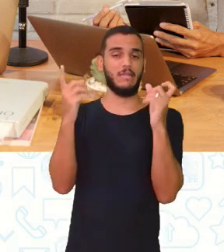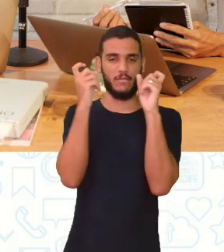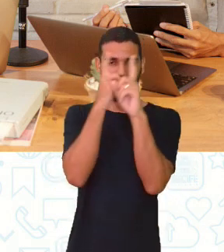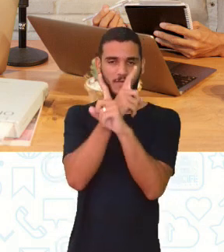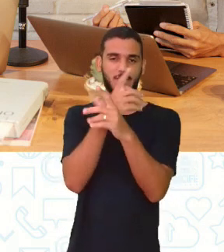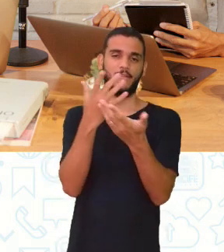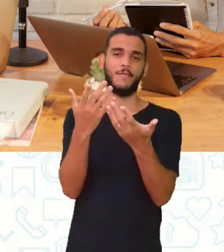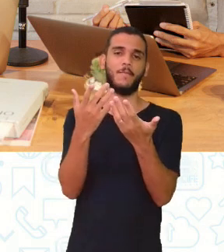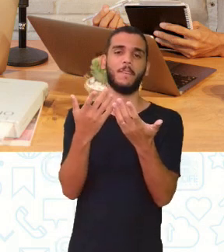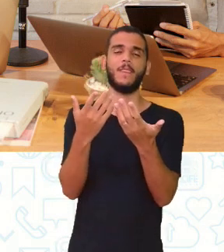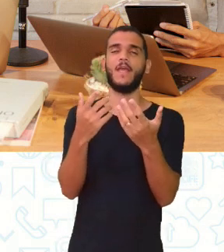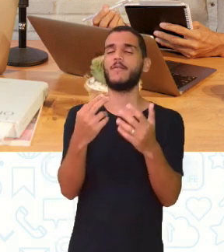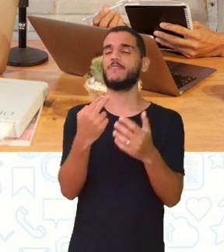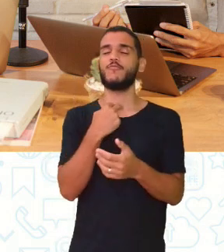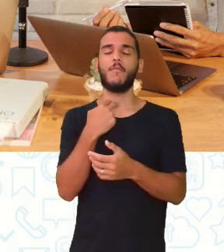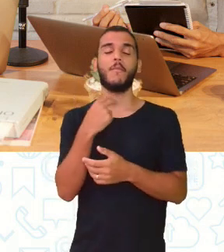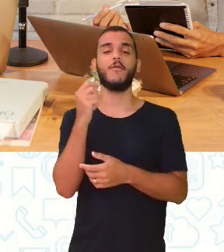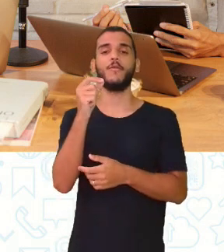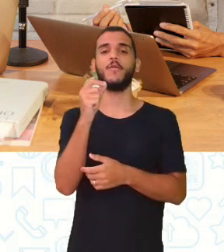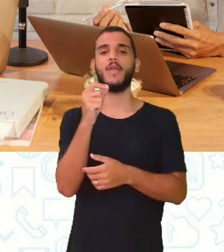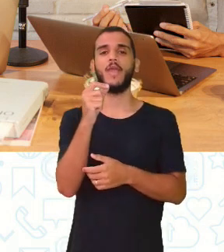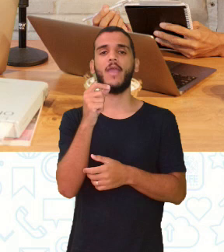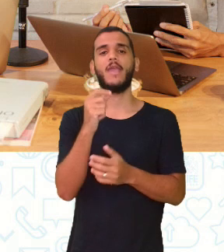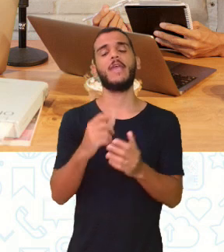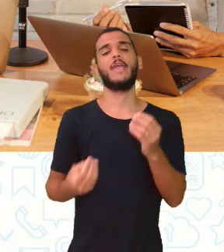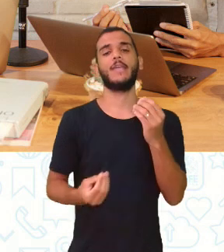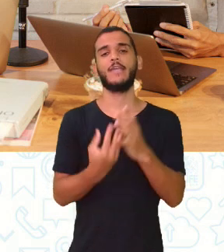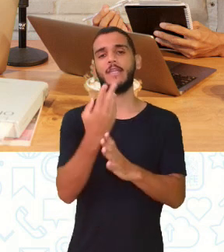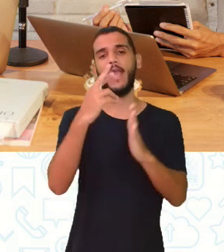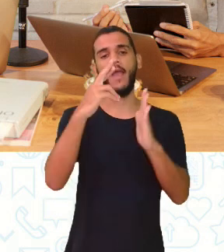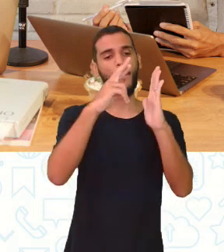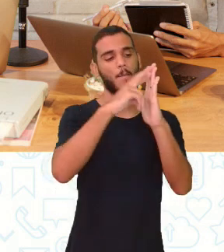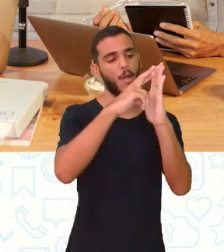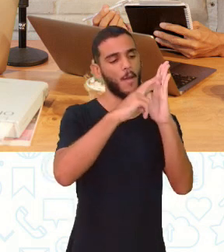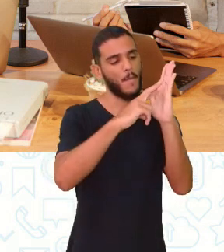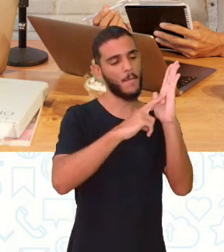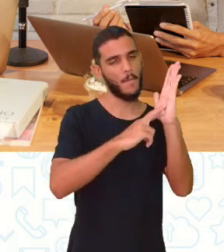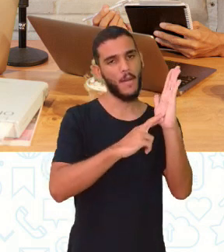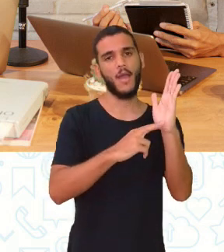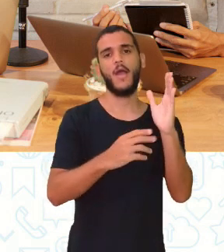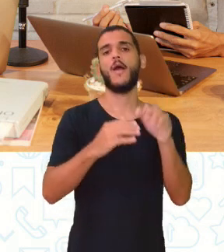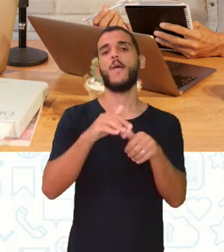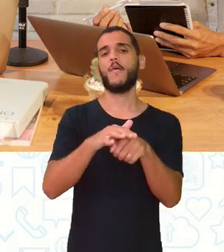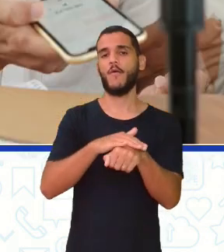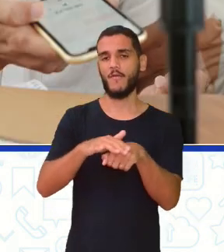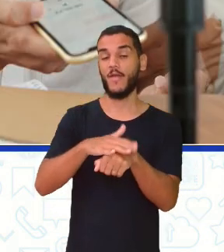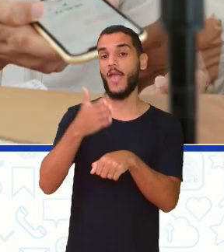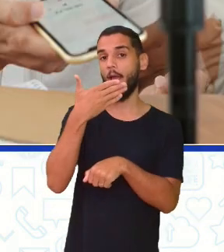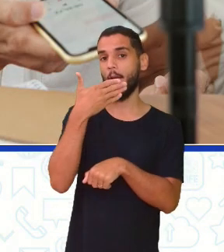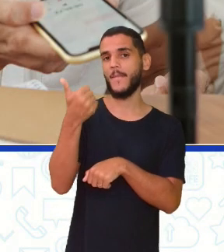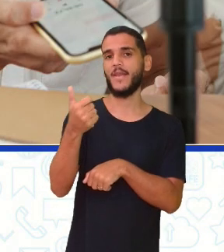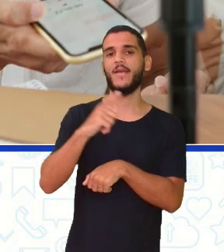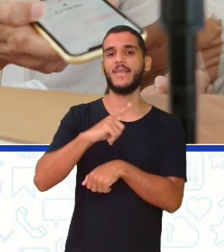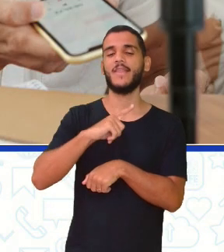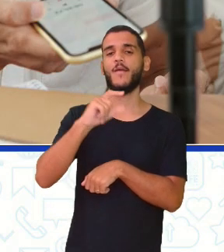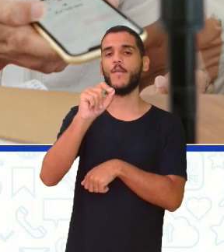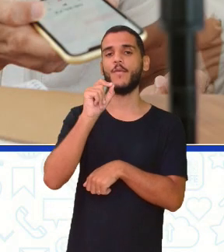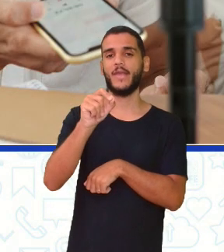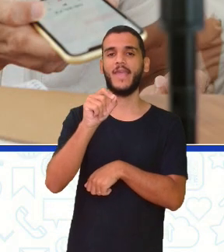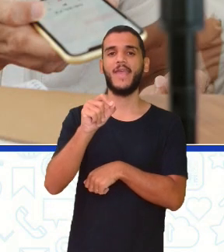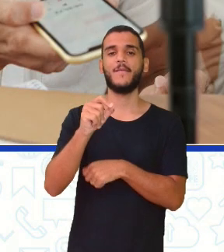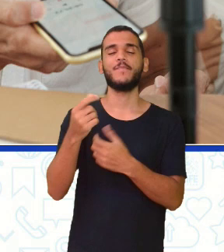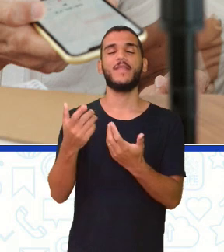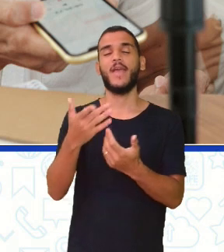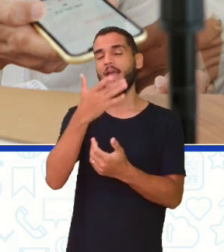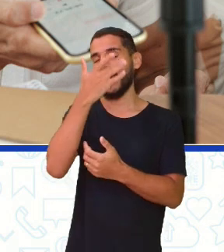você não pode roteirizar uma conversa, esse é o melhor formato para que haja um improviso. A gente tem também os